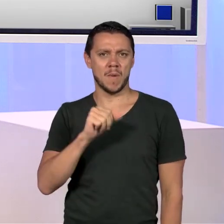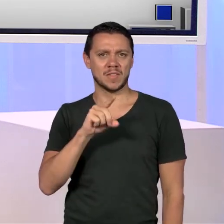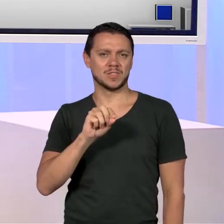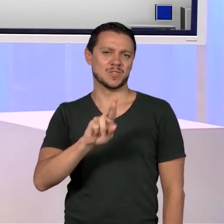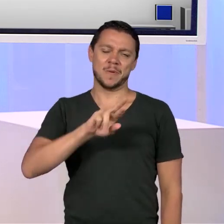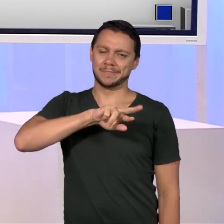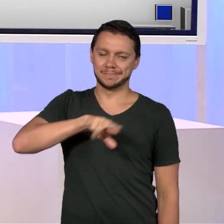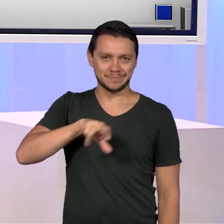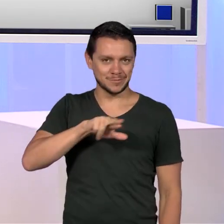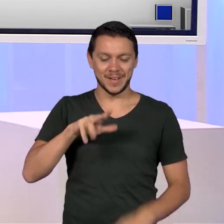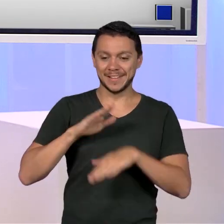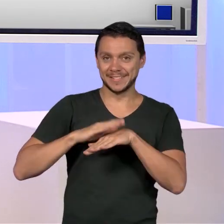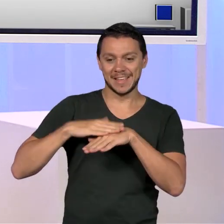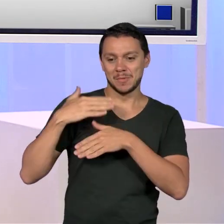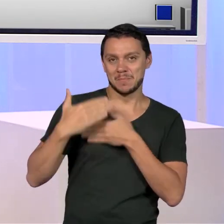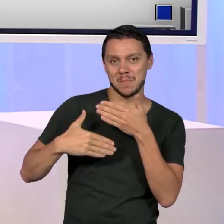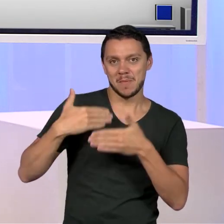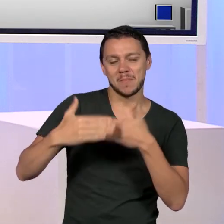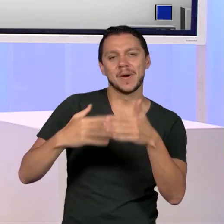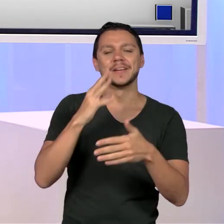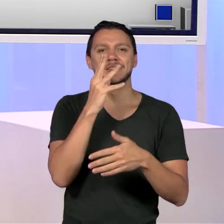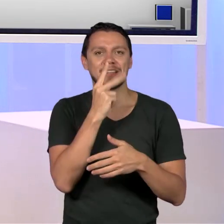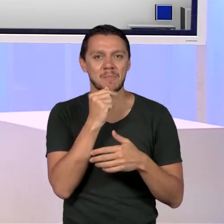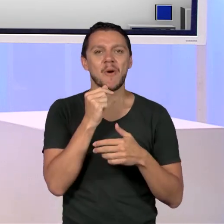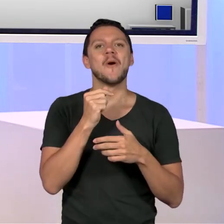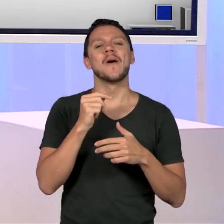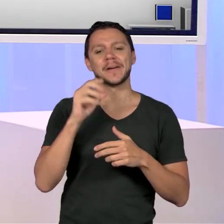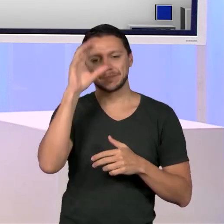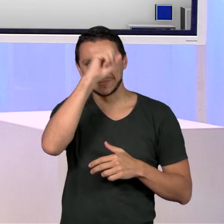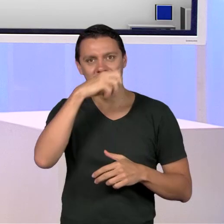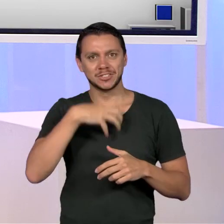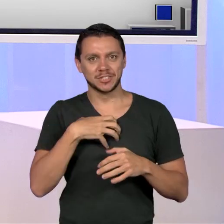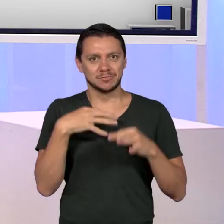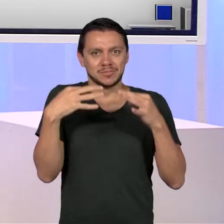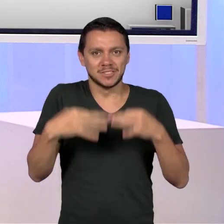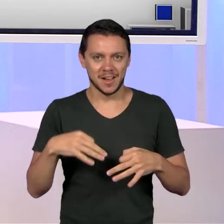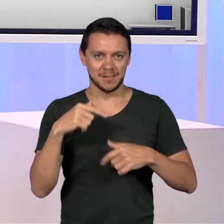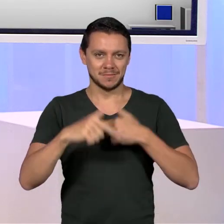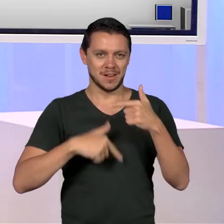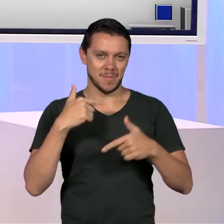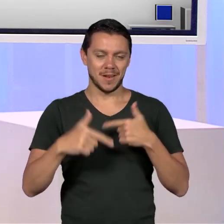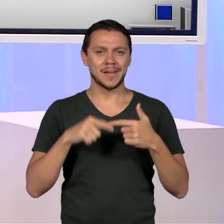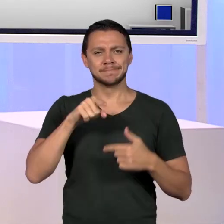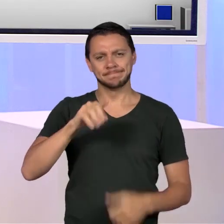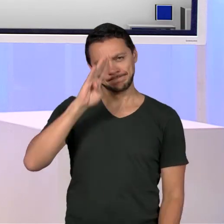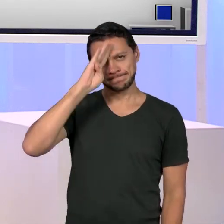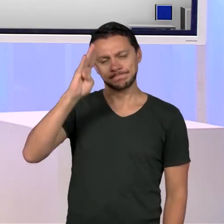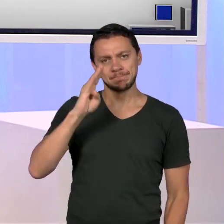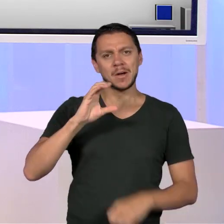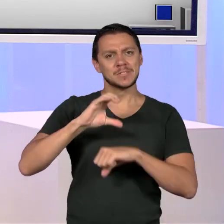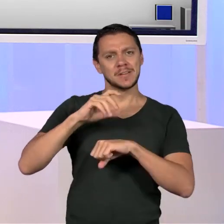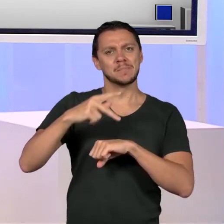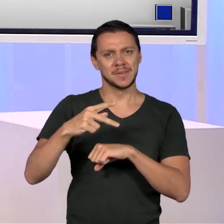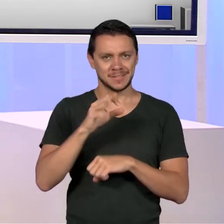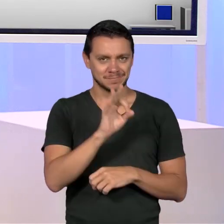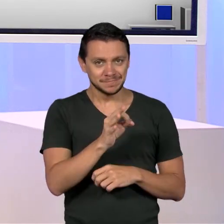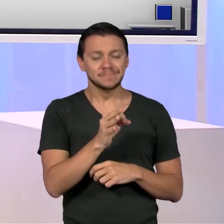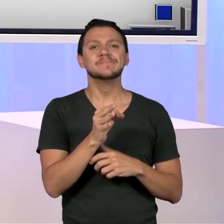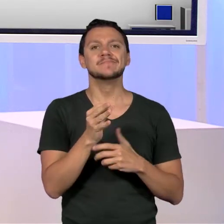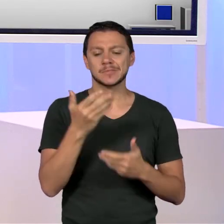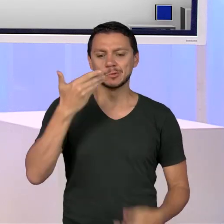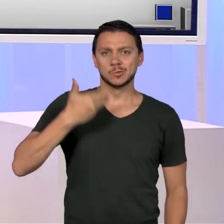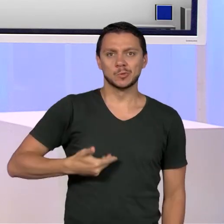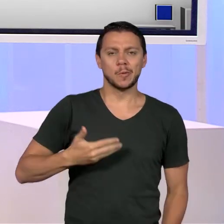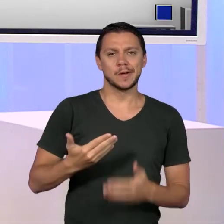tempo para se constituir neste fazer, que é tão essencial para o coordenador pedagógico, que é a pessoa